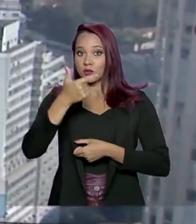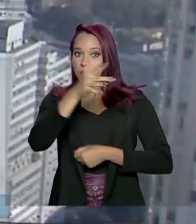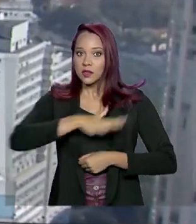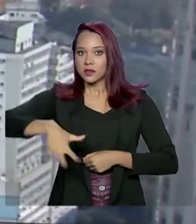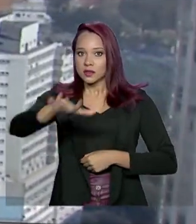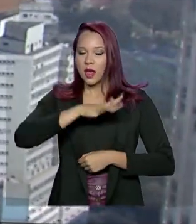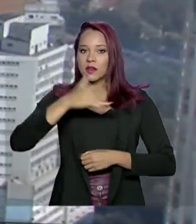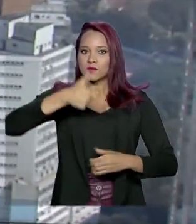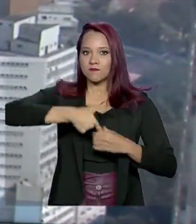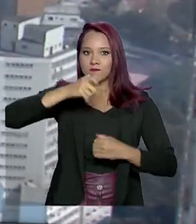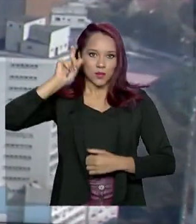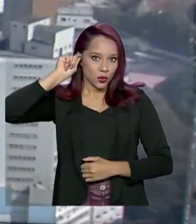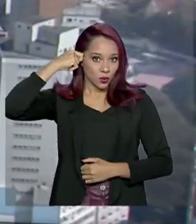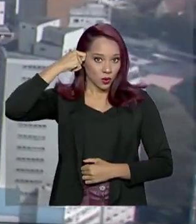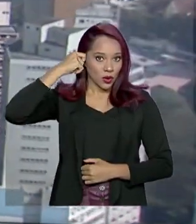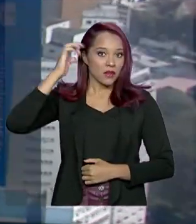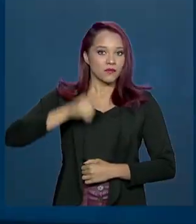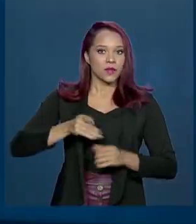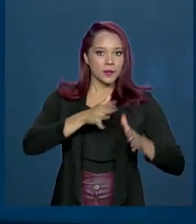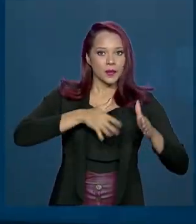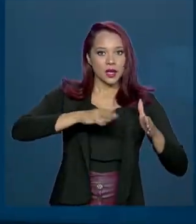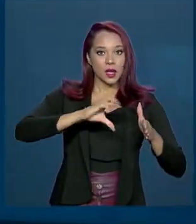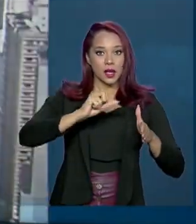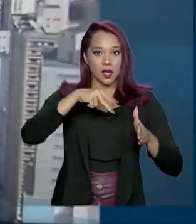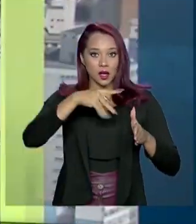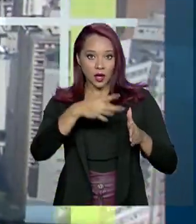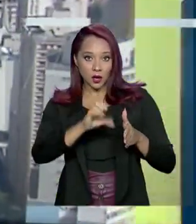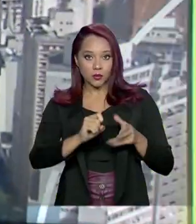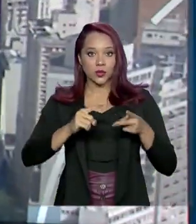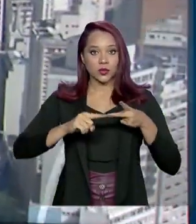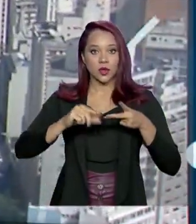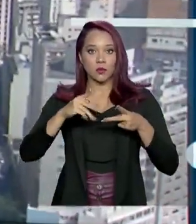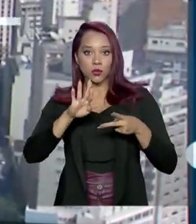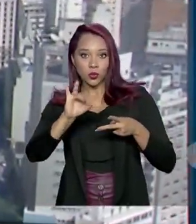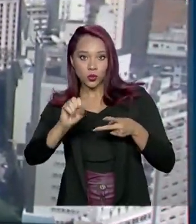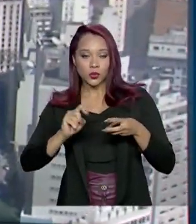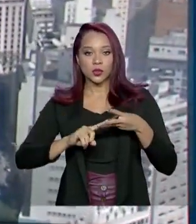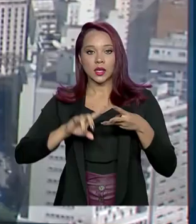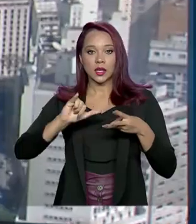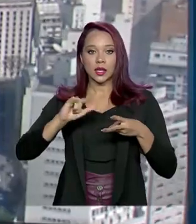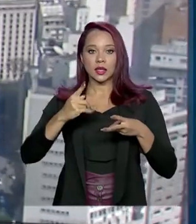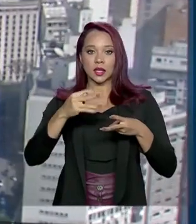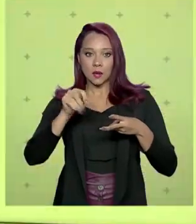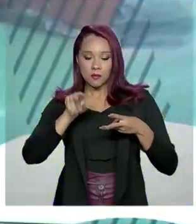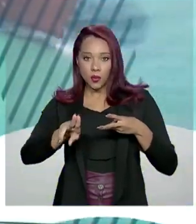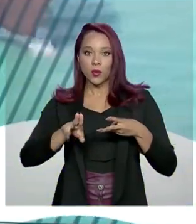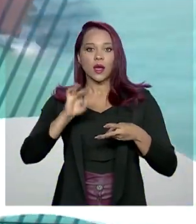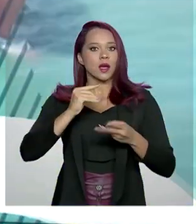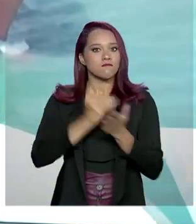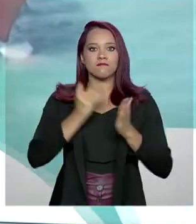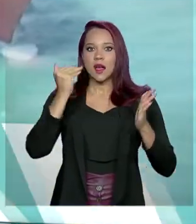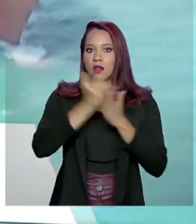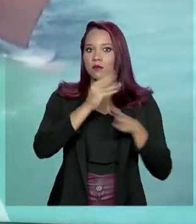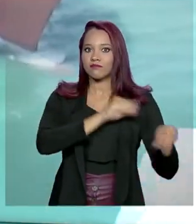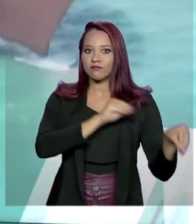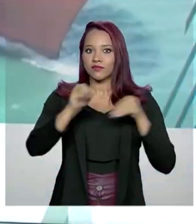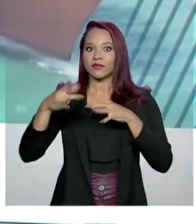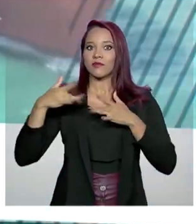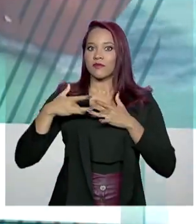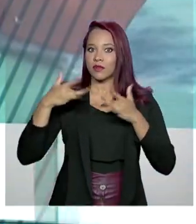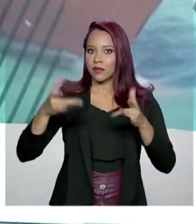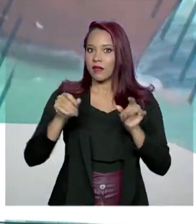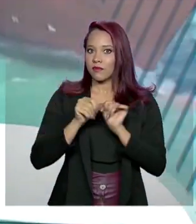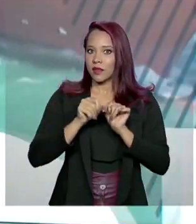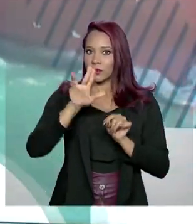produção de petróleo. Elas ficam na bacia de Campos, Búzios e Itapu. É a maior transferência voluntária já feita pela União.